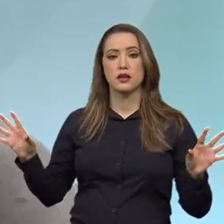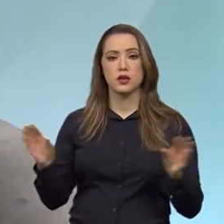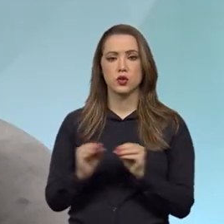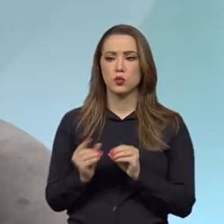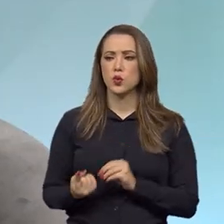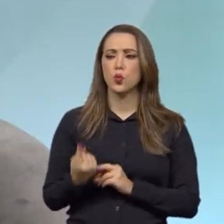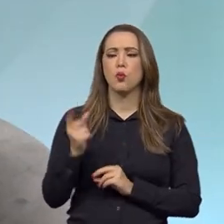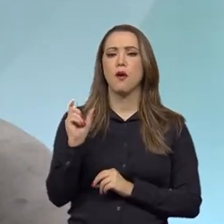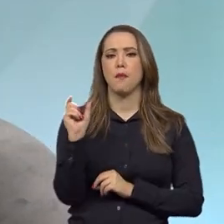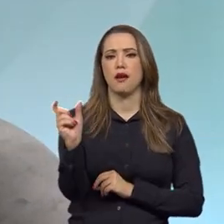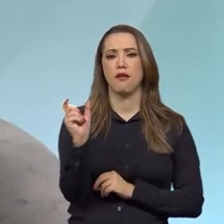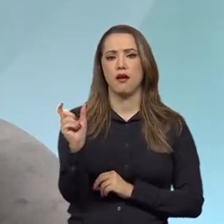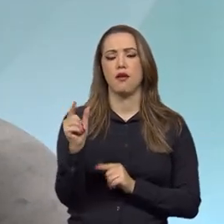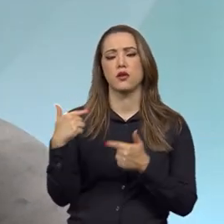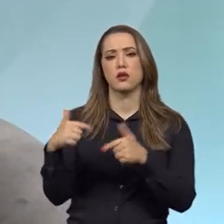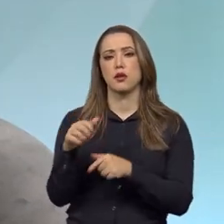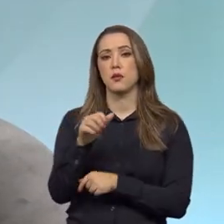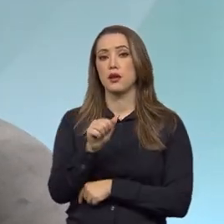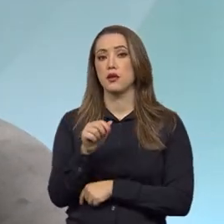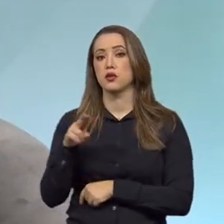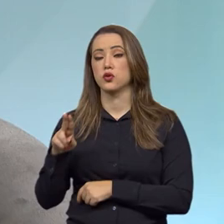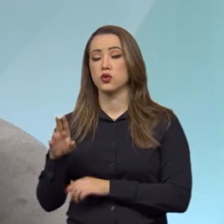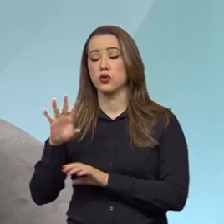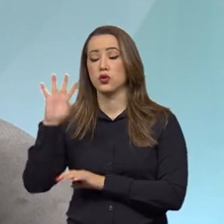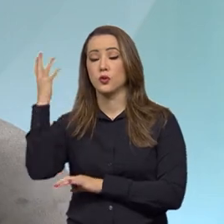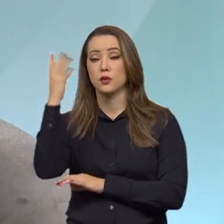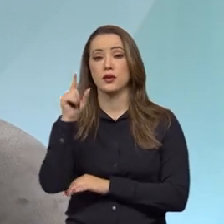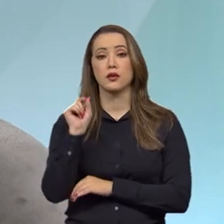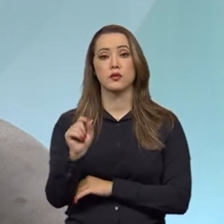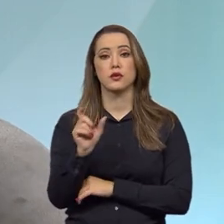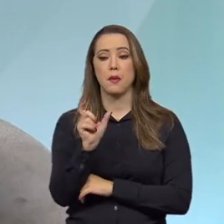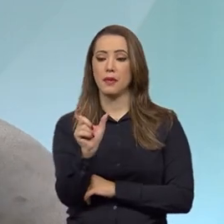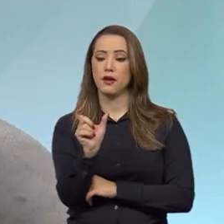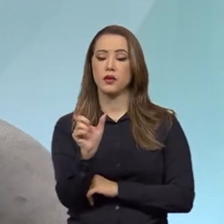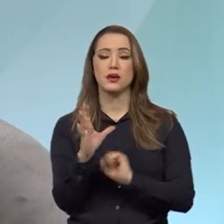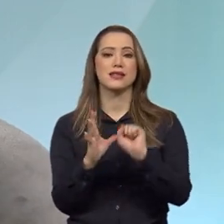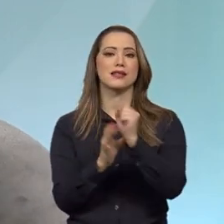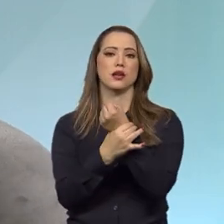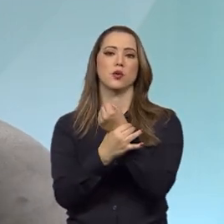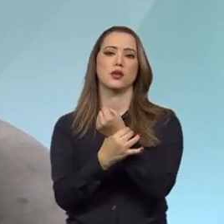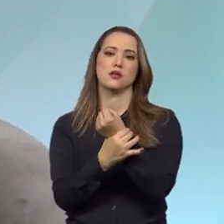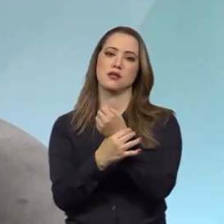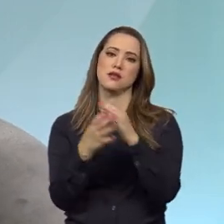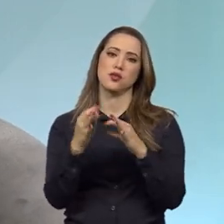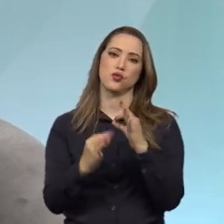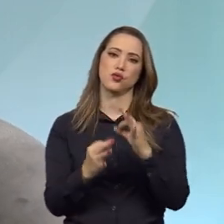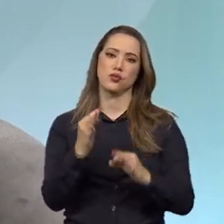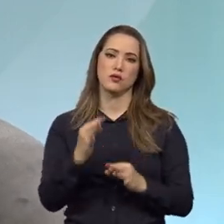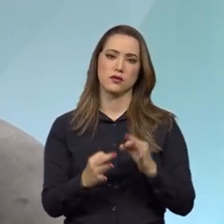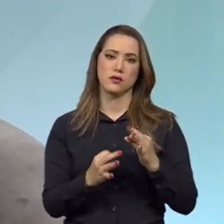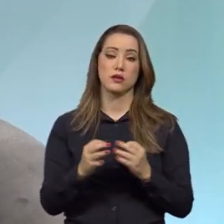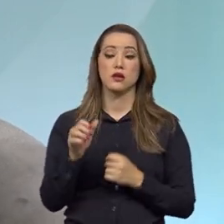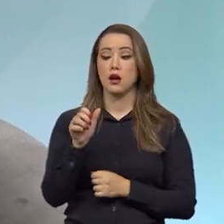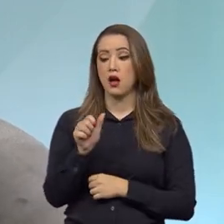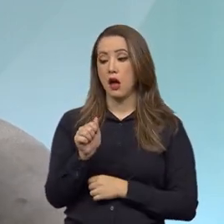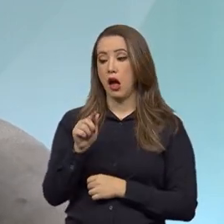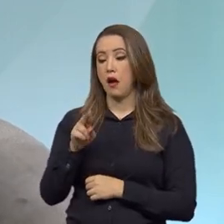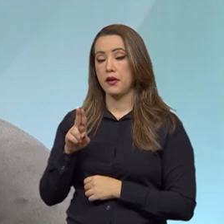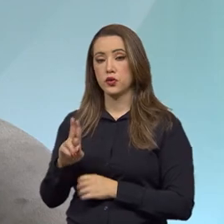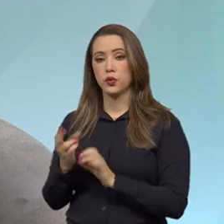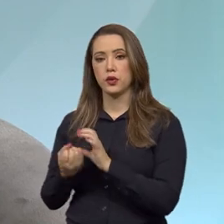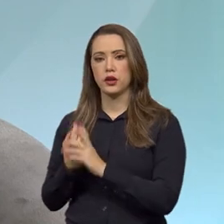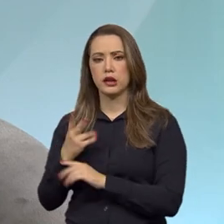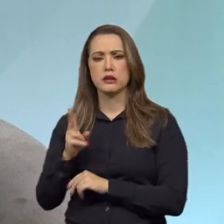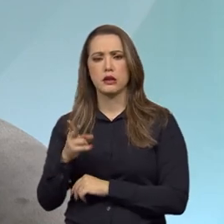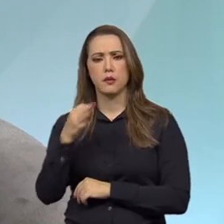palavra a atuação da AGU na questão ambiental, a palavra é segurança jurídica. A advocacia tem trabalhado na concepção